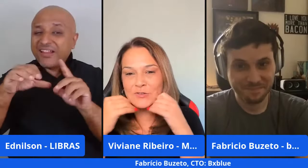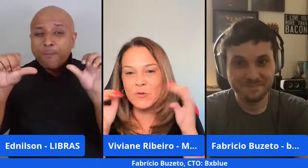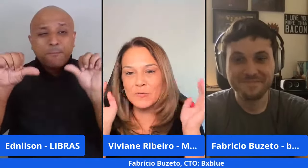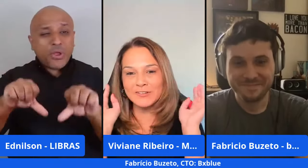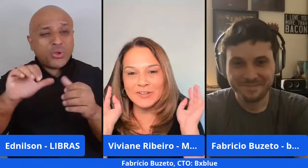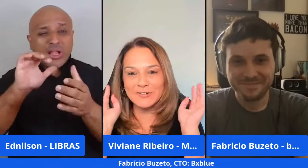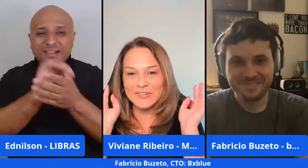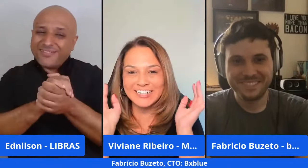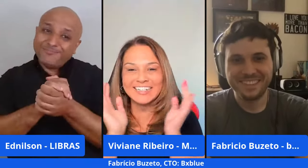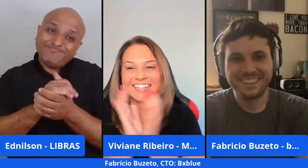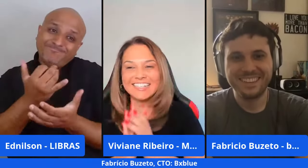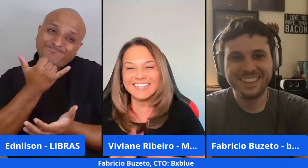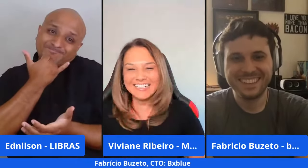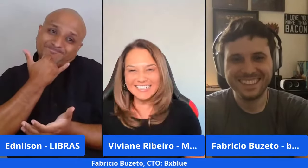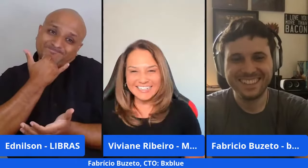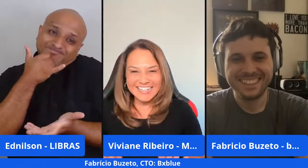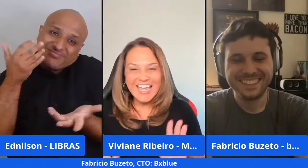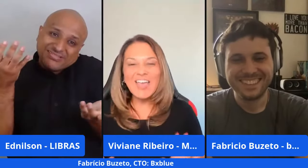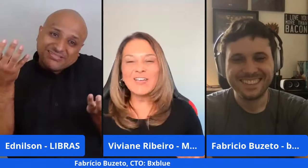desculpem não quero